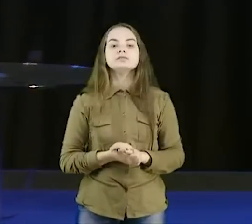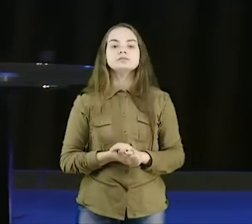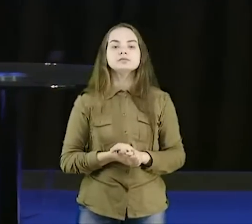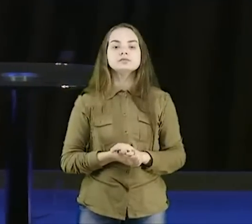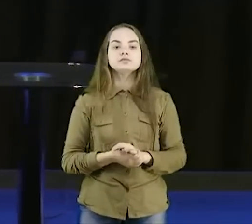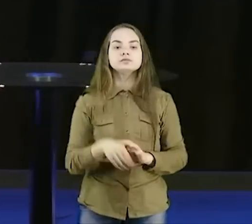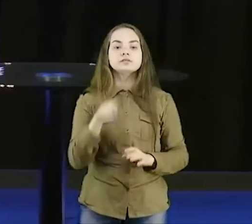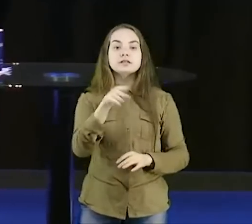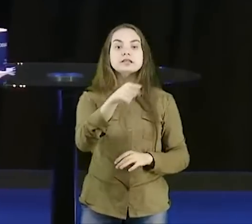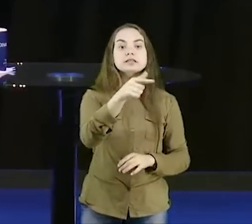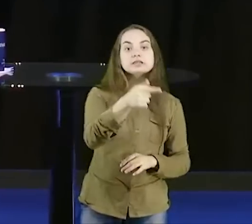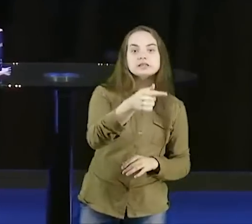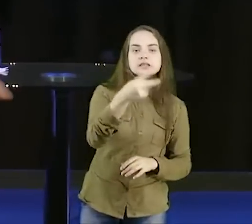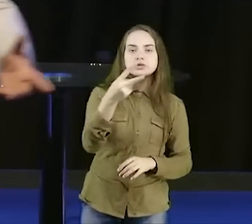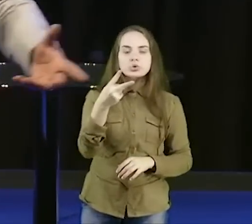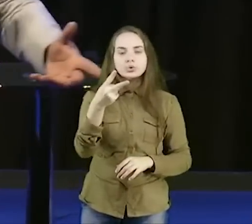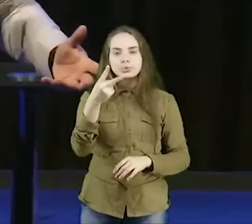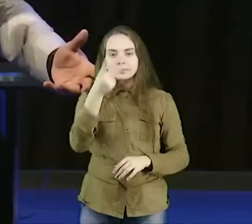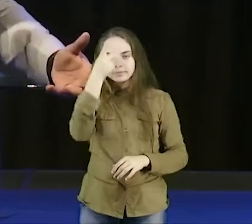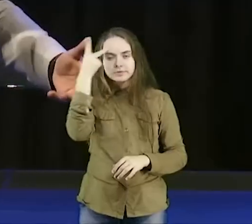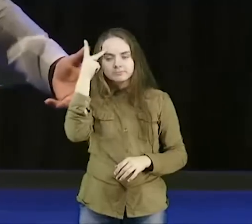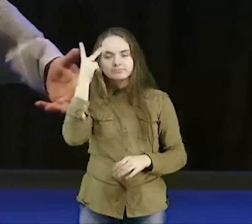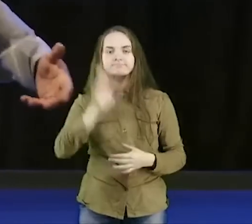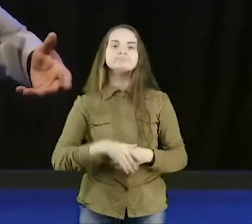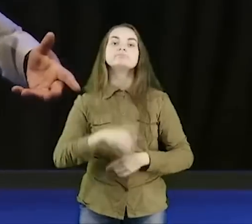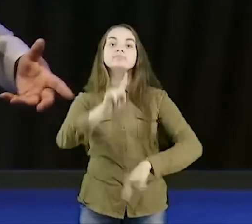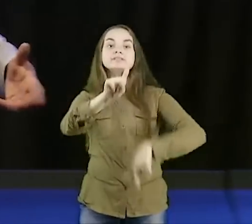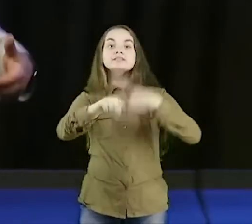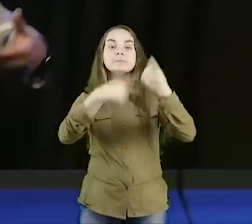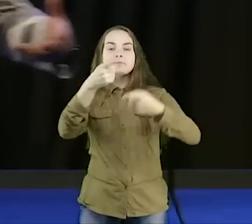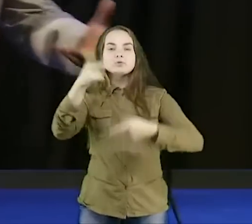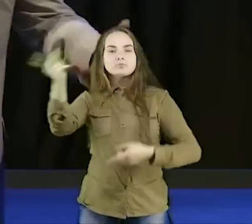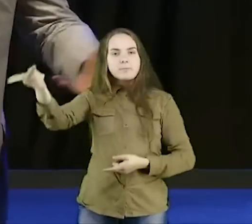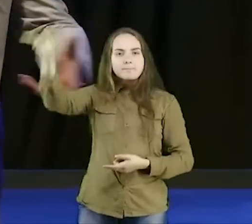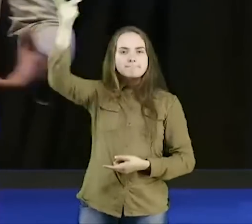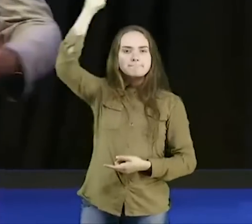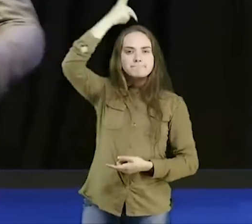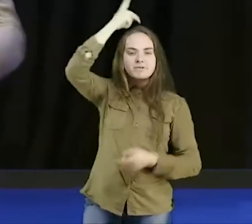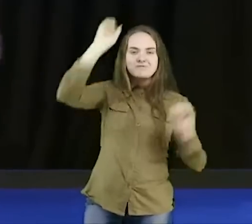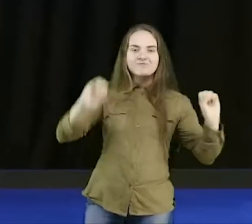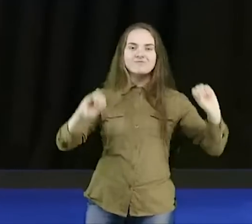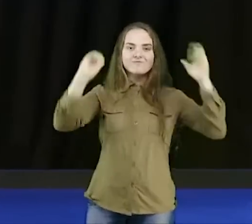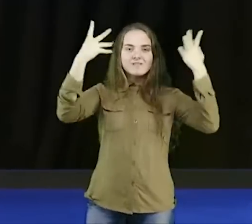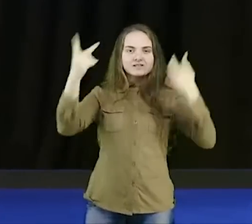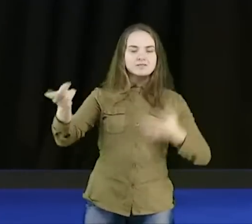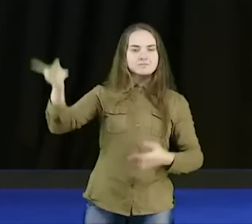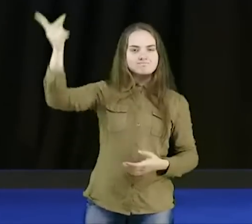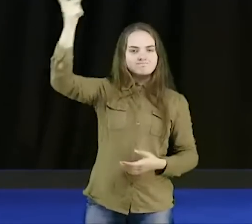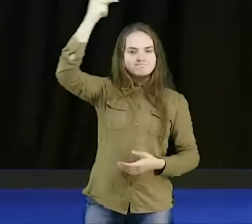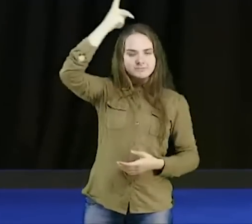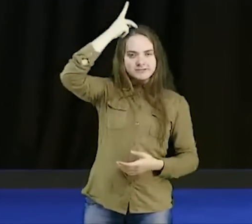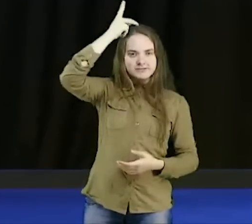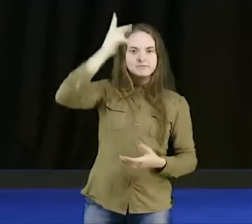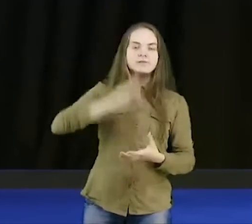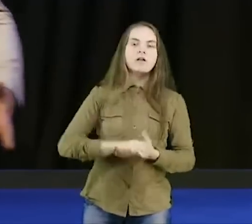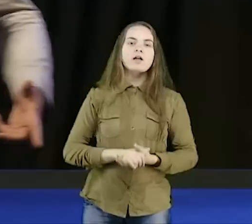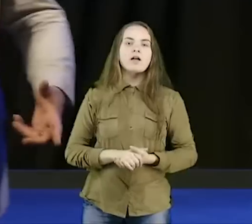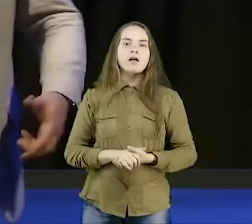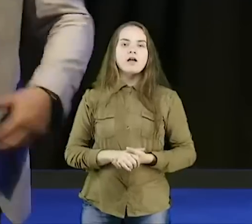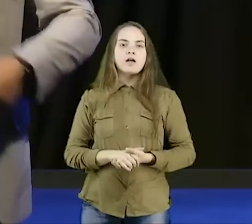são 72, depois no Pentecoste, na festa do Pentecoste, já são 120,